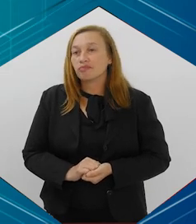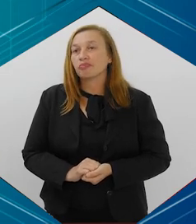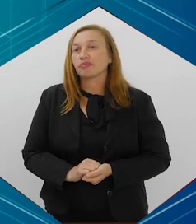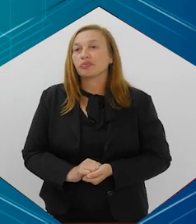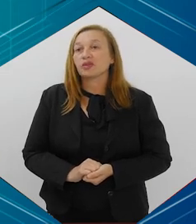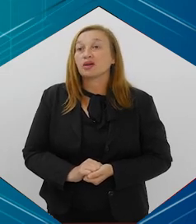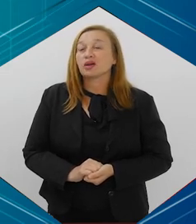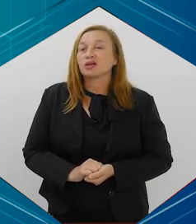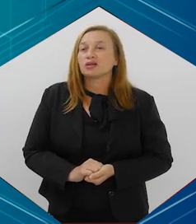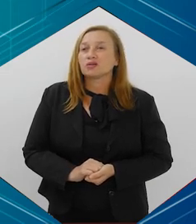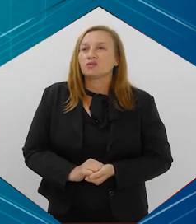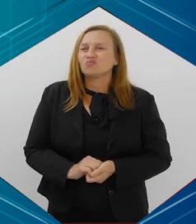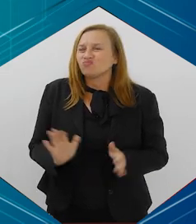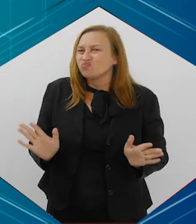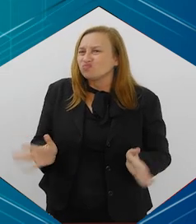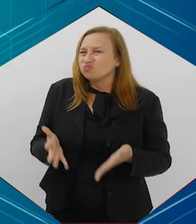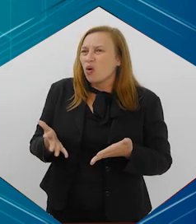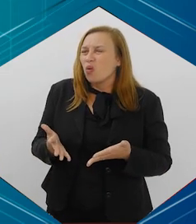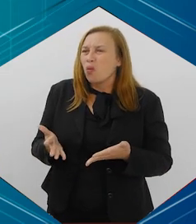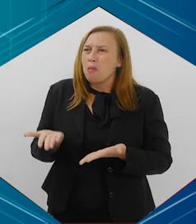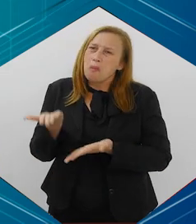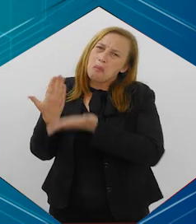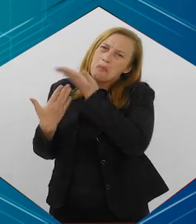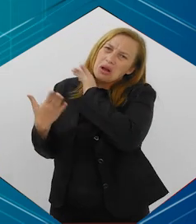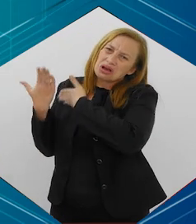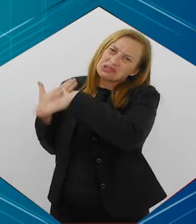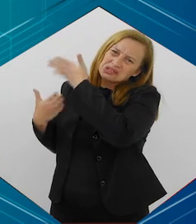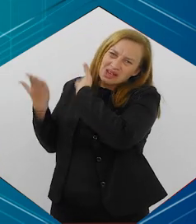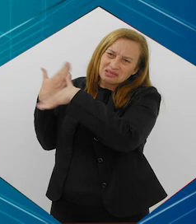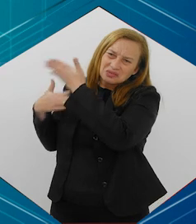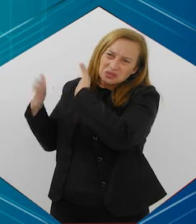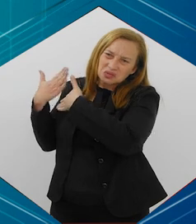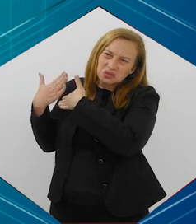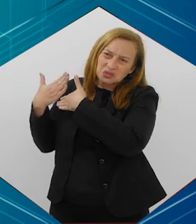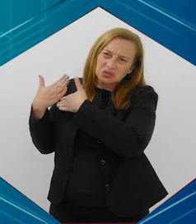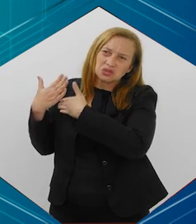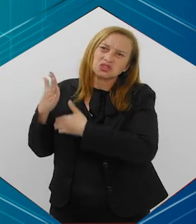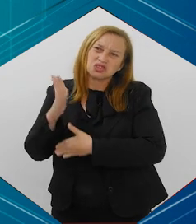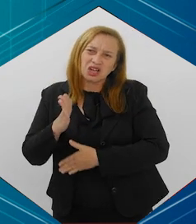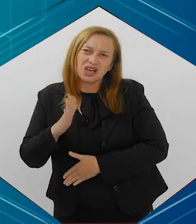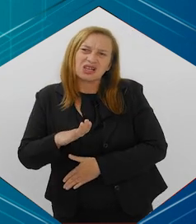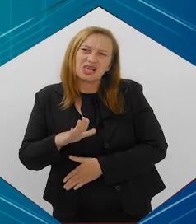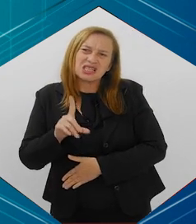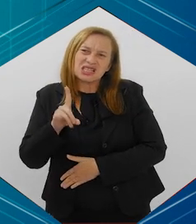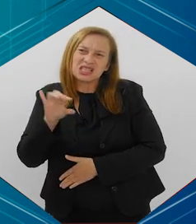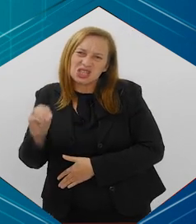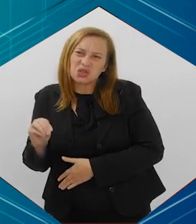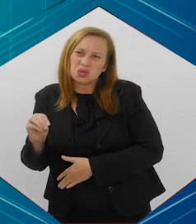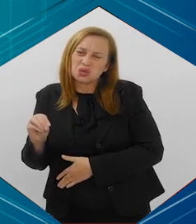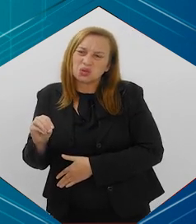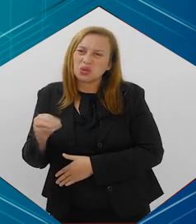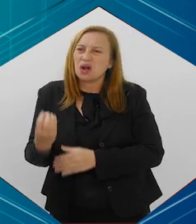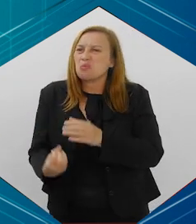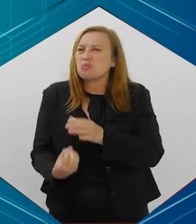estimulado, né? Antigamente, desde cedo, era